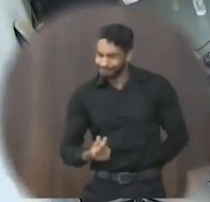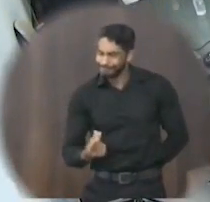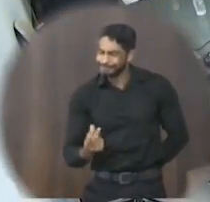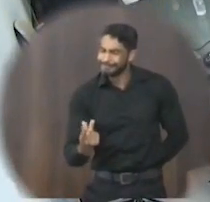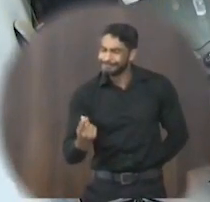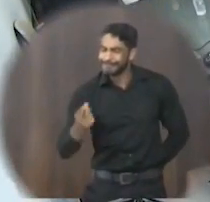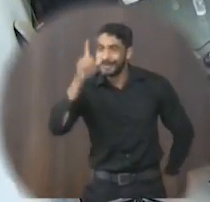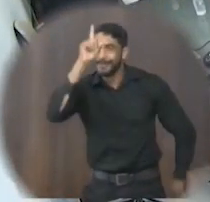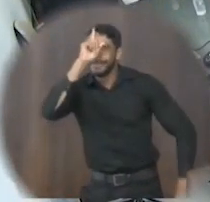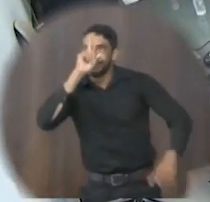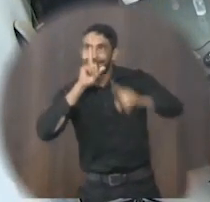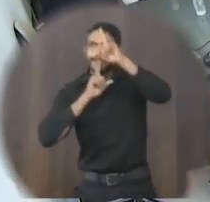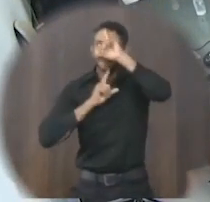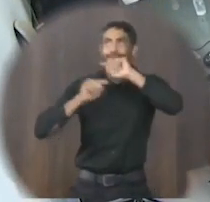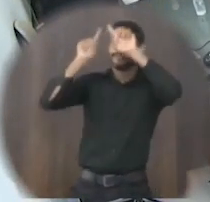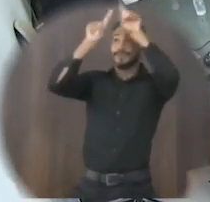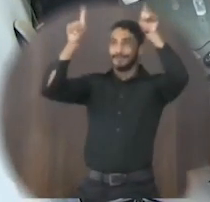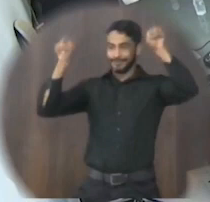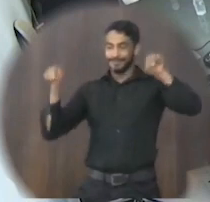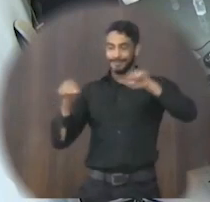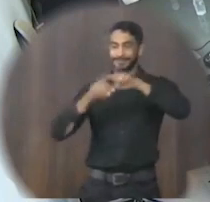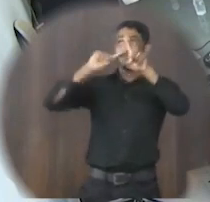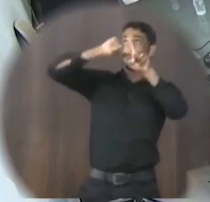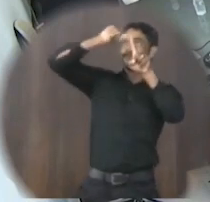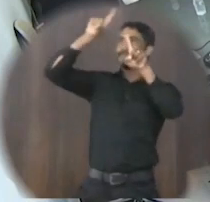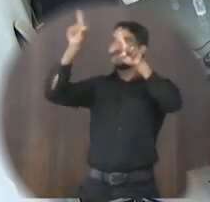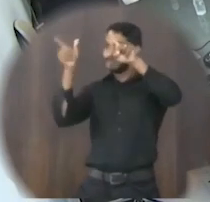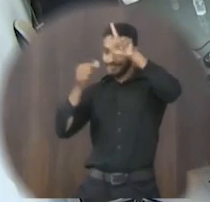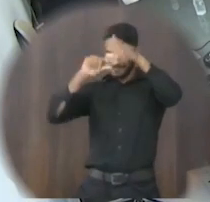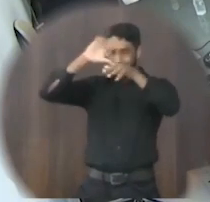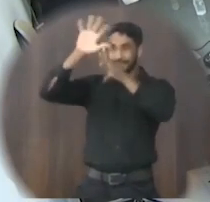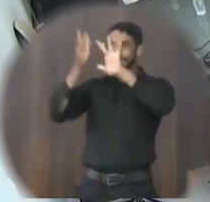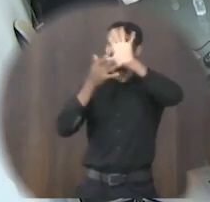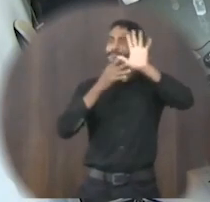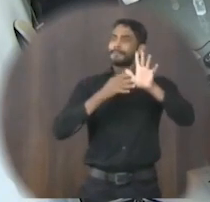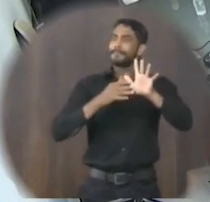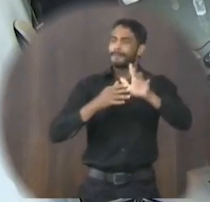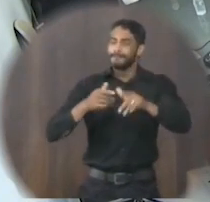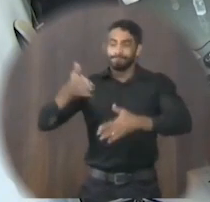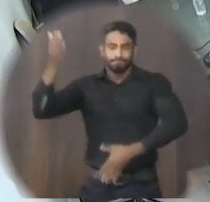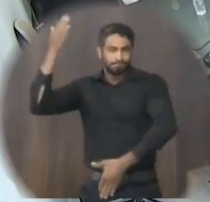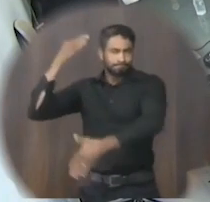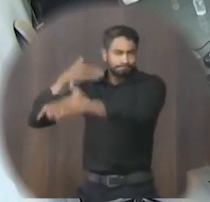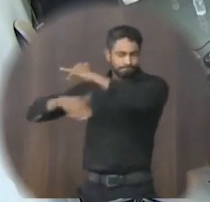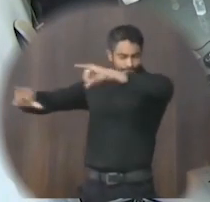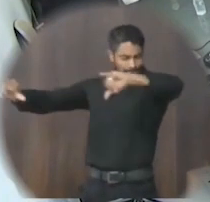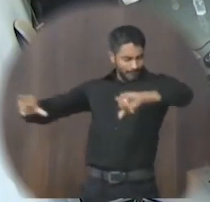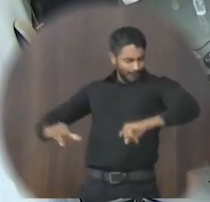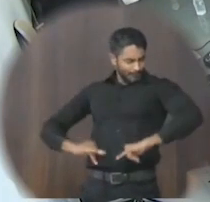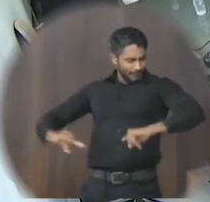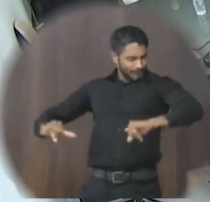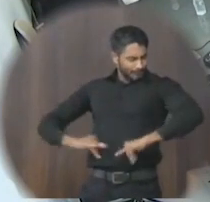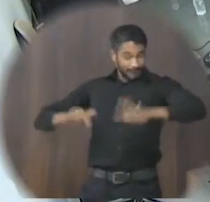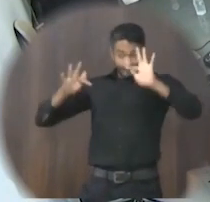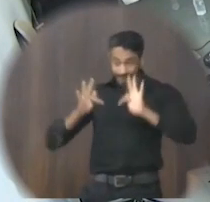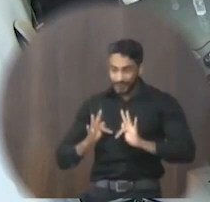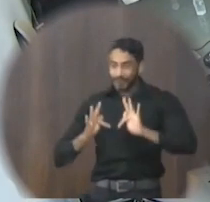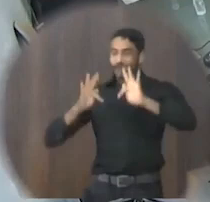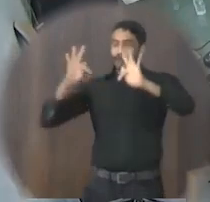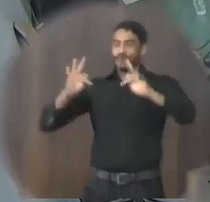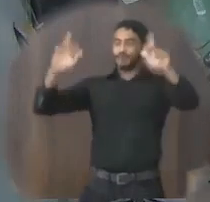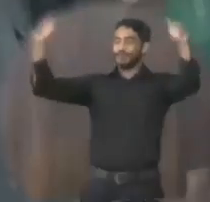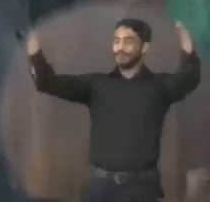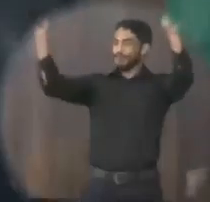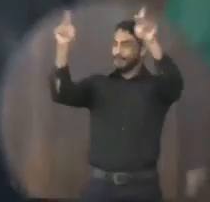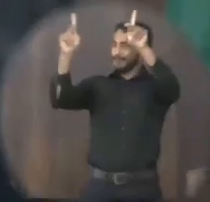eterno seja símbolo Um lábaro que sentas estrelado Que diga o